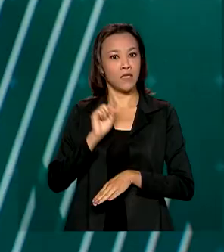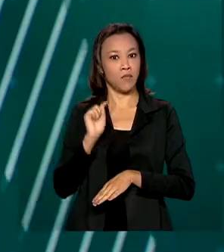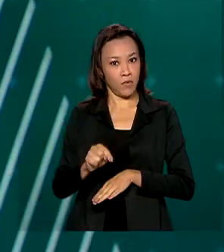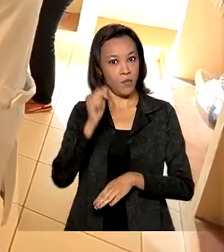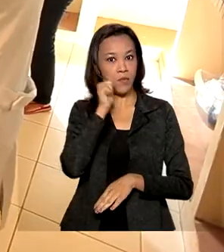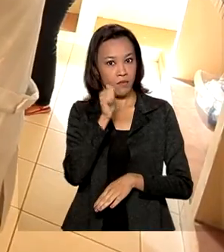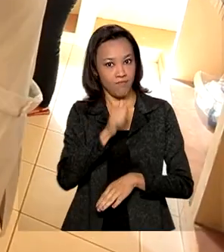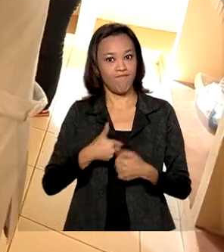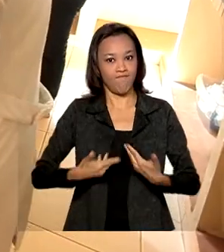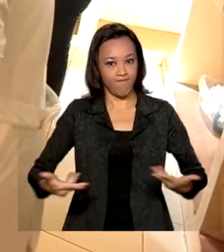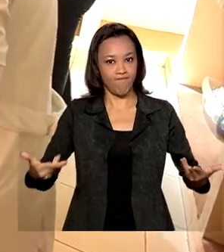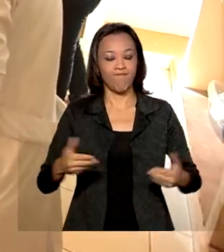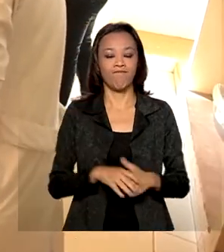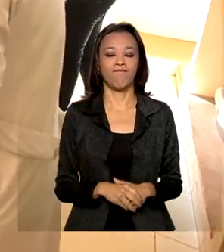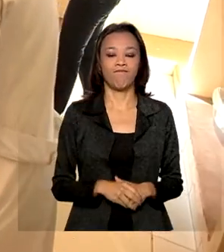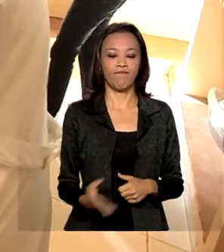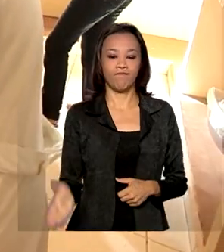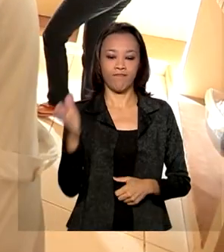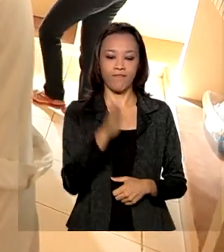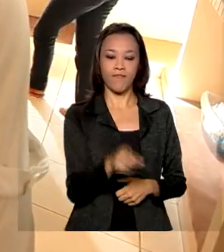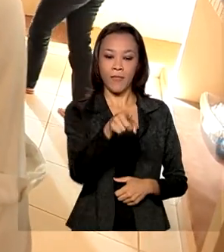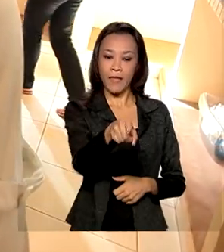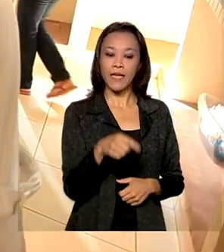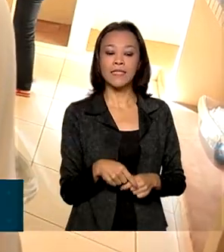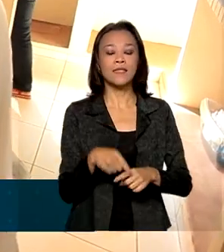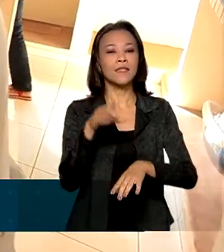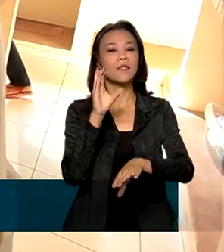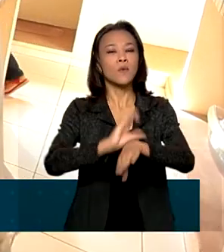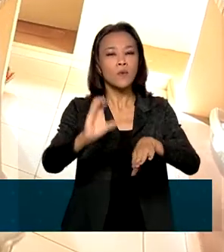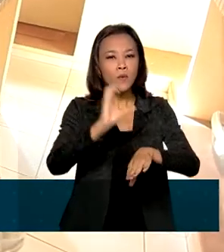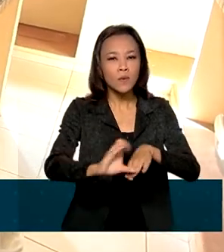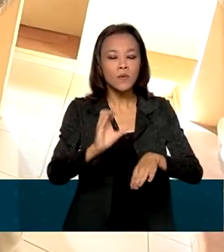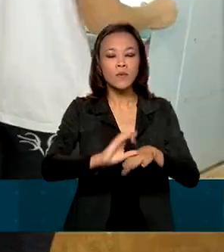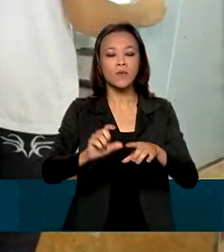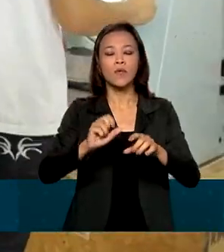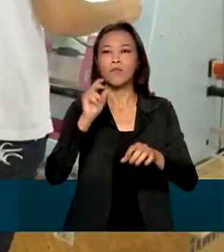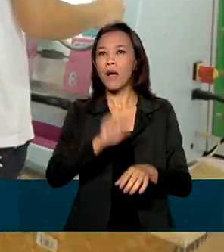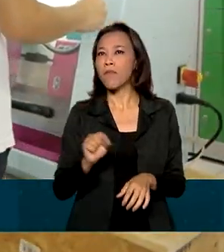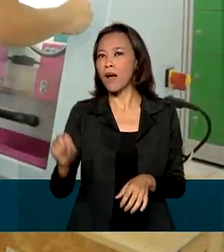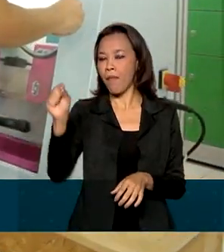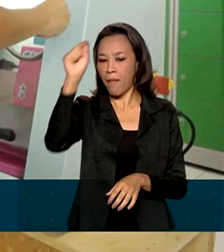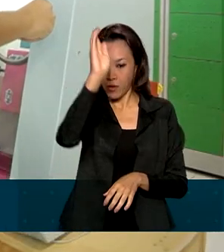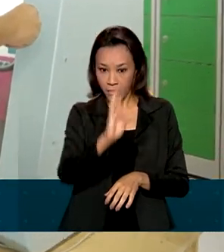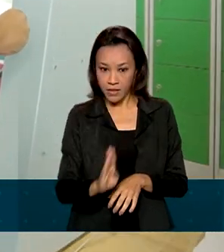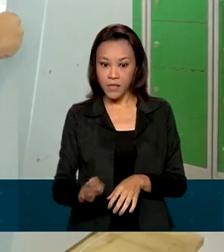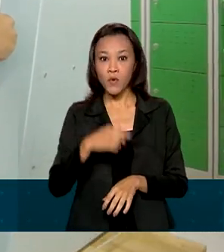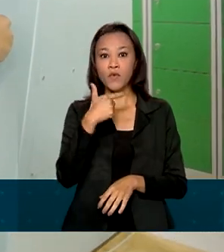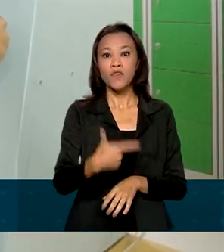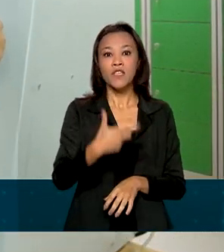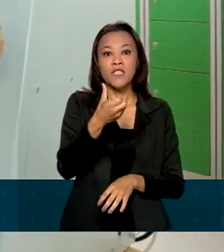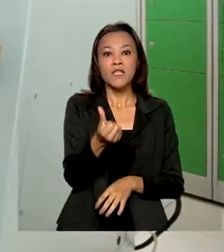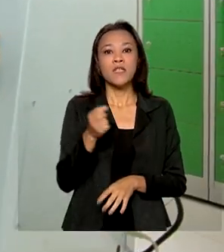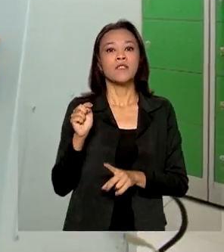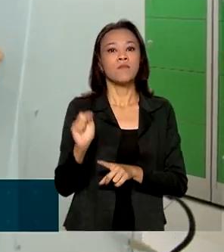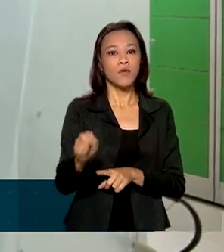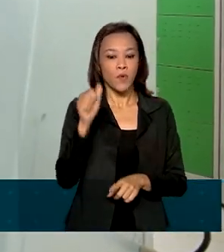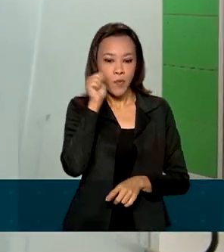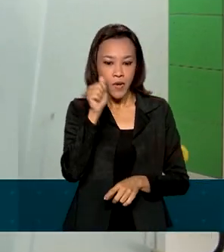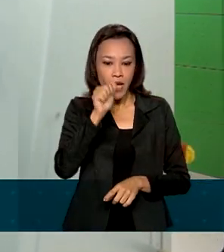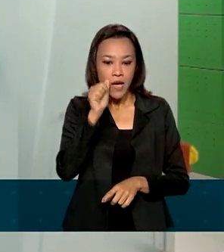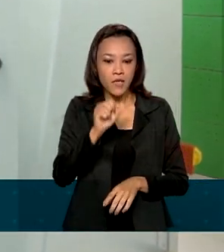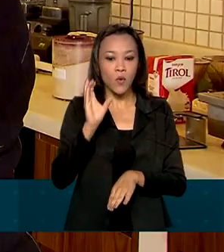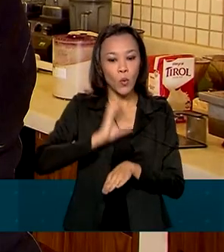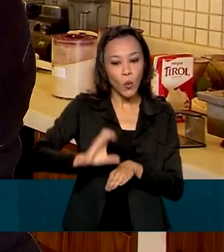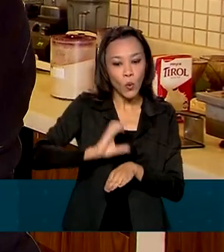O Qualifica Mulher beneficia atualmente em todo o país 26 mil mulheres com cursos de